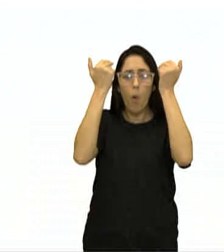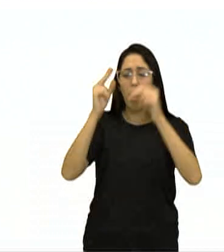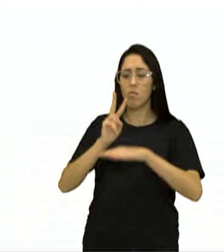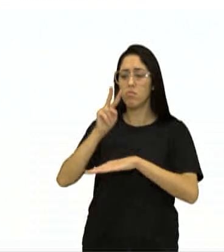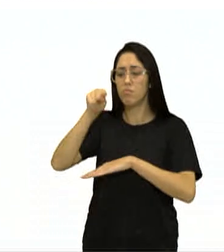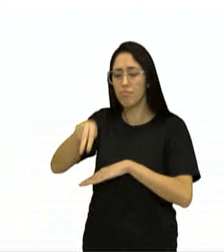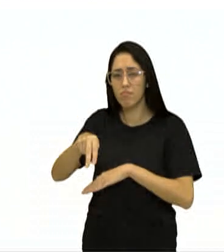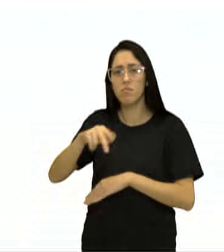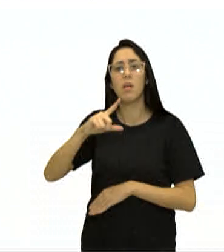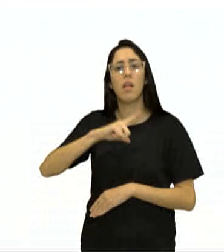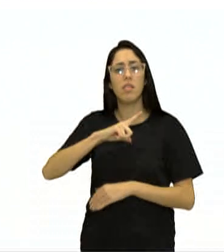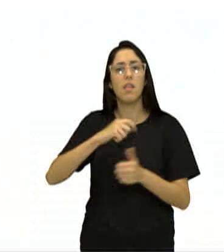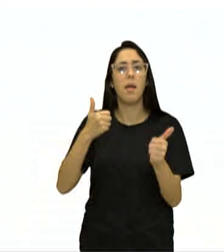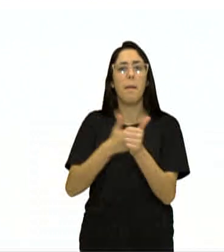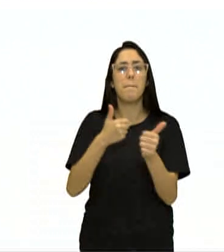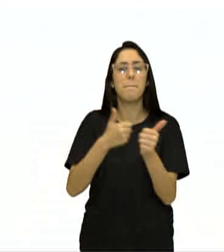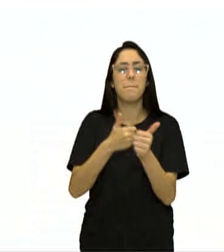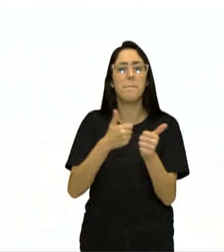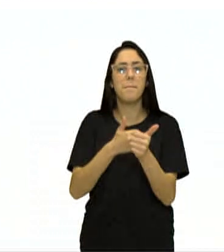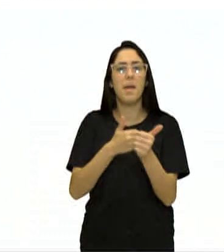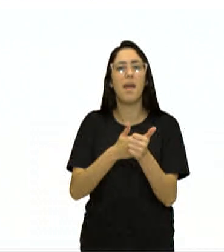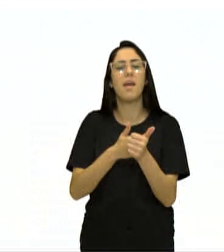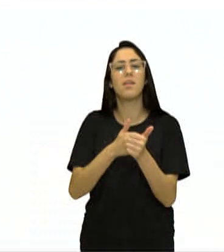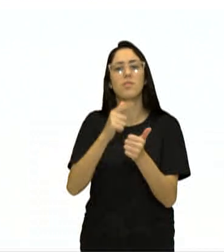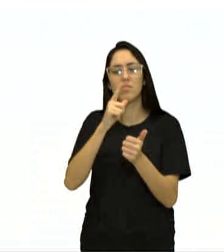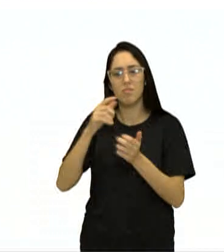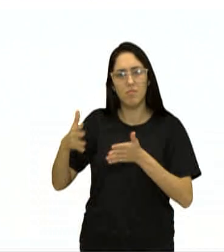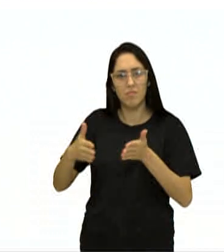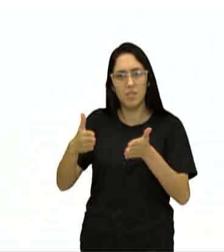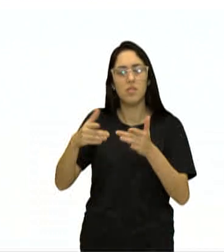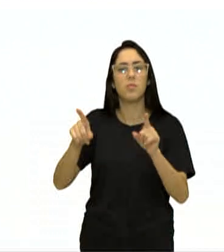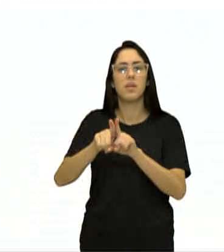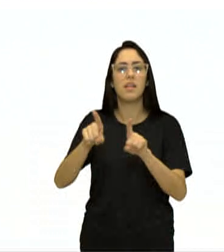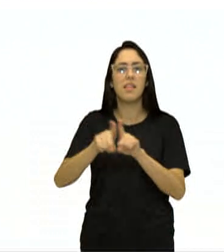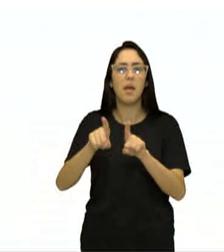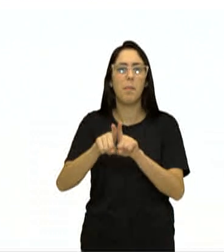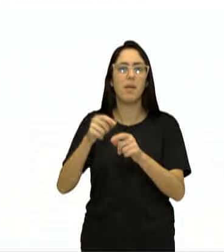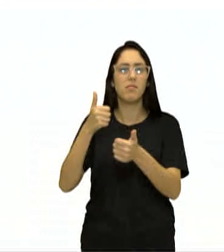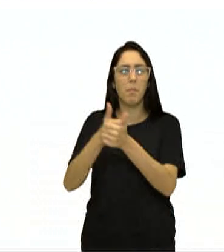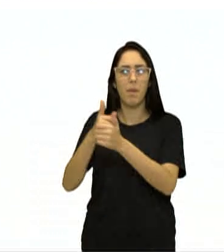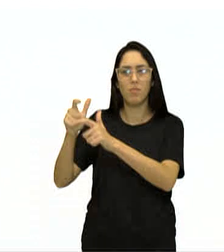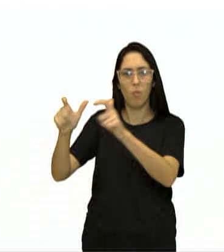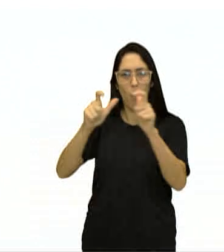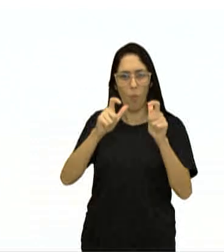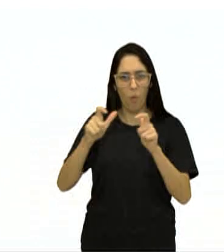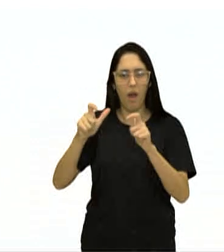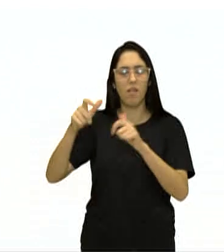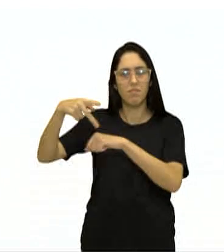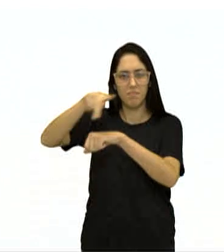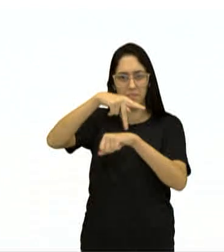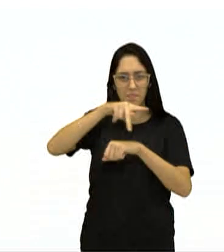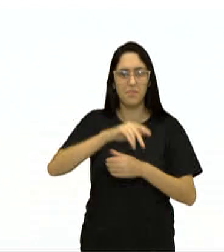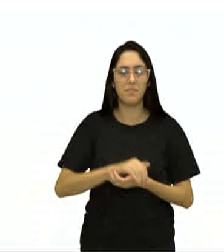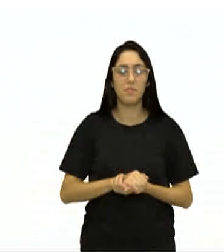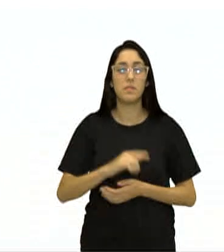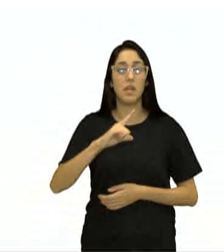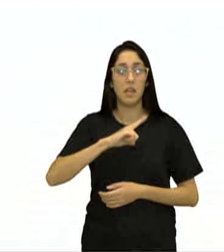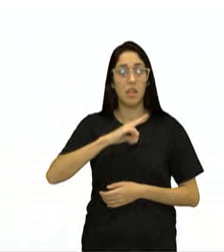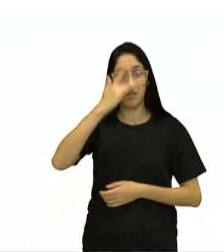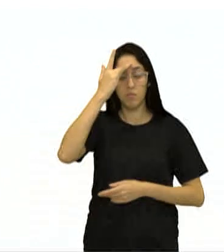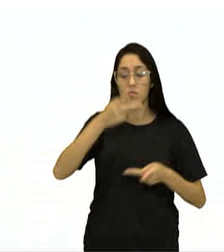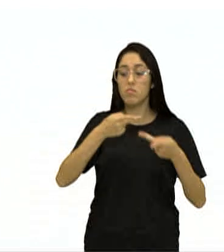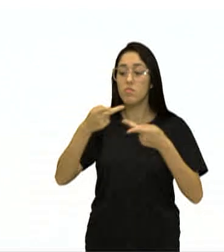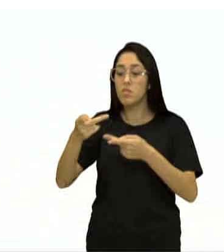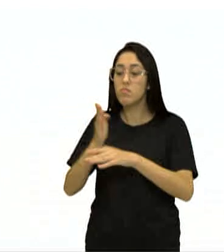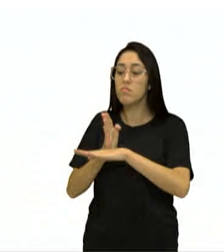localizada nas margens do Tâmisa, entre Folly Bridge e Godstow, em Oxford. O visitante entra numa toca e